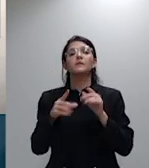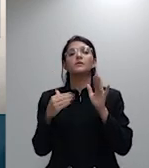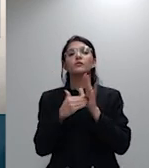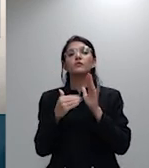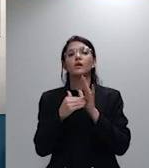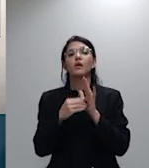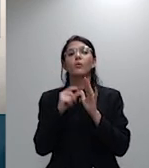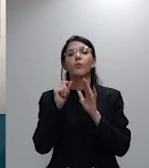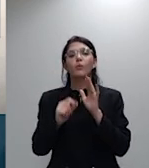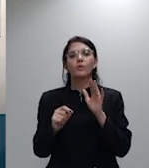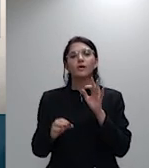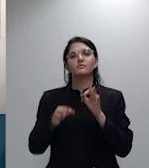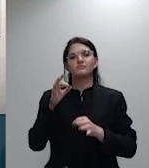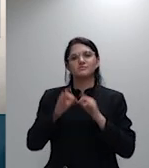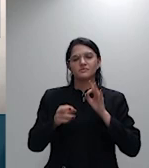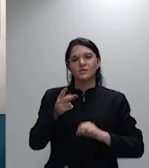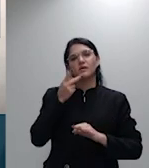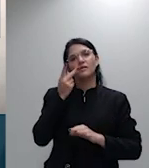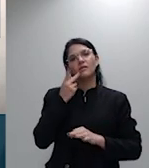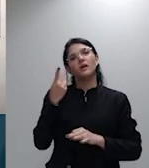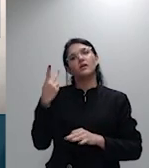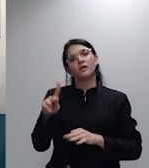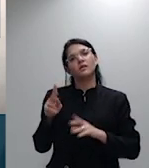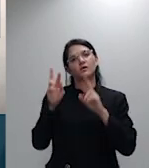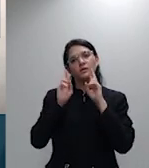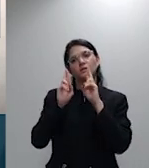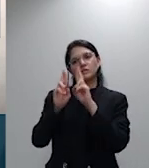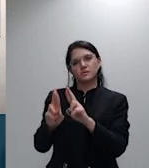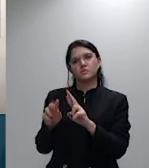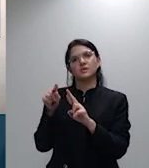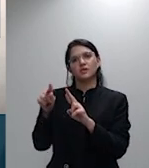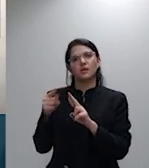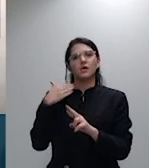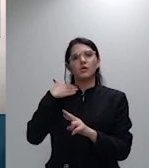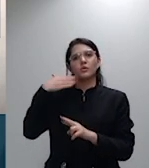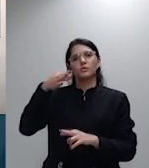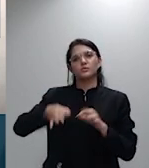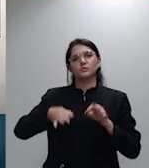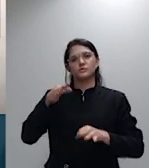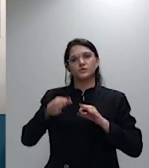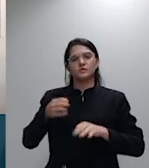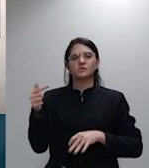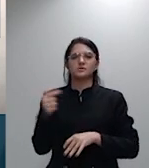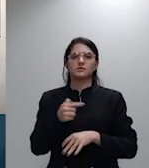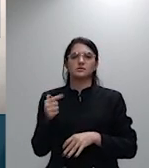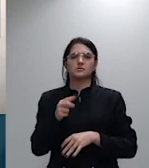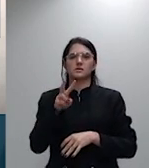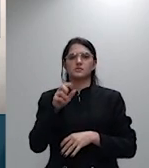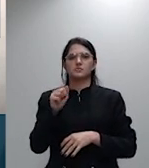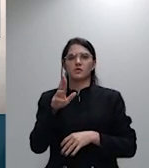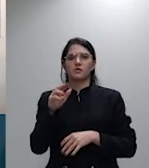respeitável juízo da sétima vara do trabalho de Campinas do estado de São Paulo senhor presidente